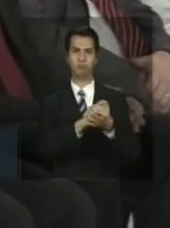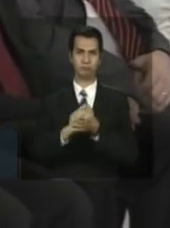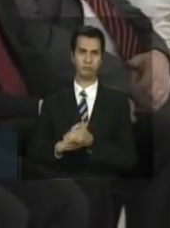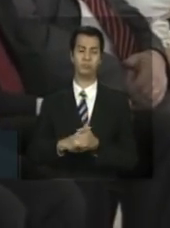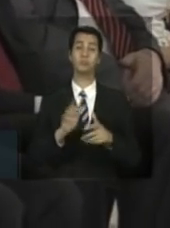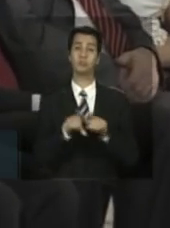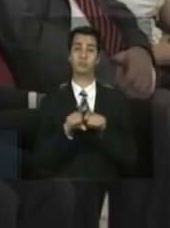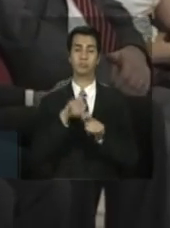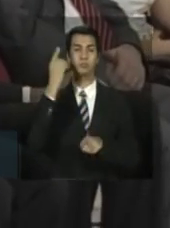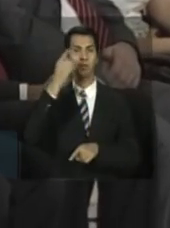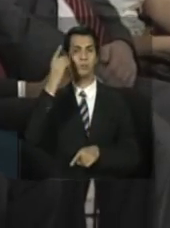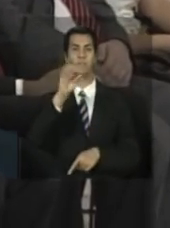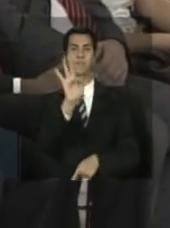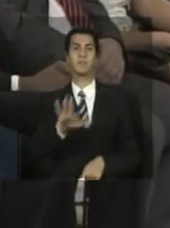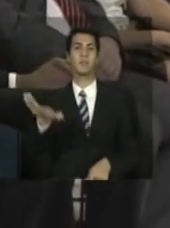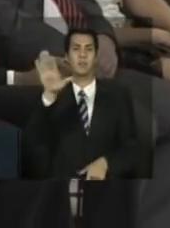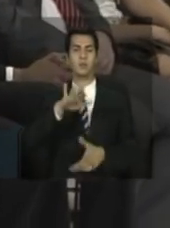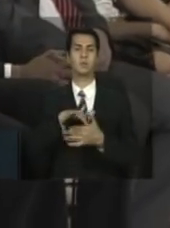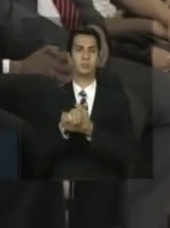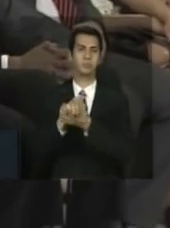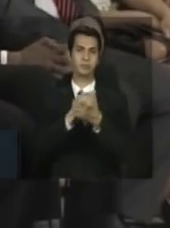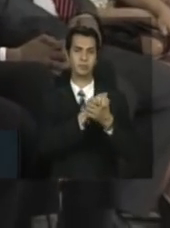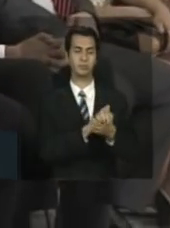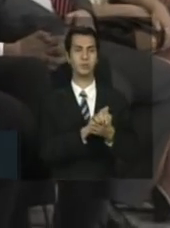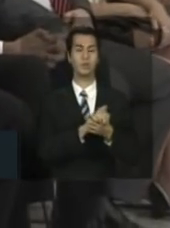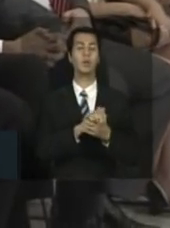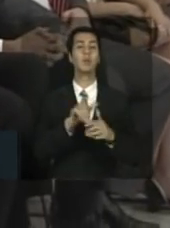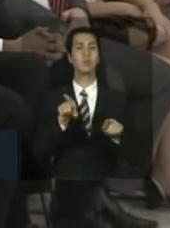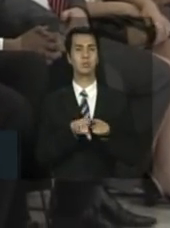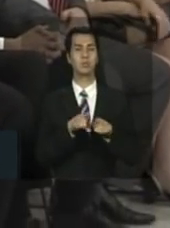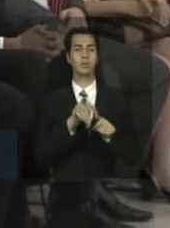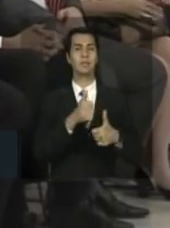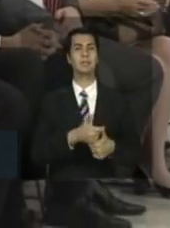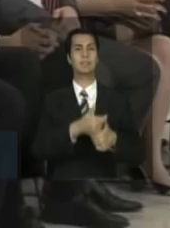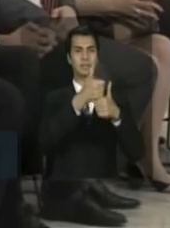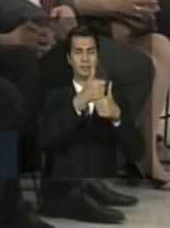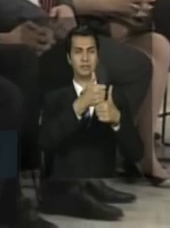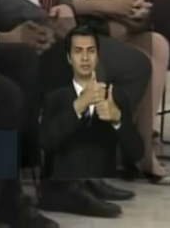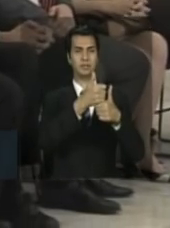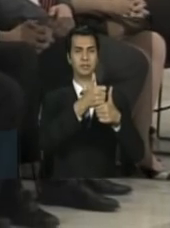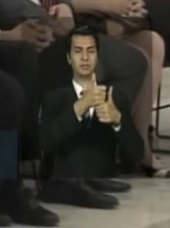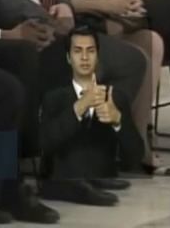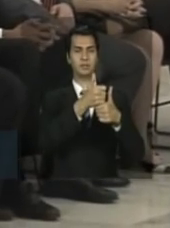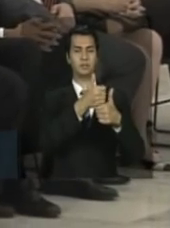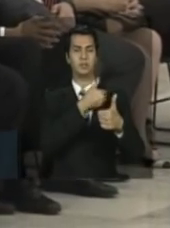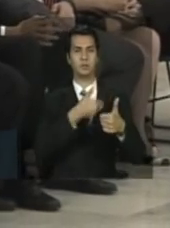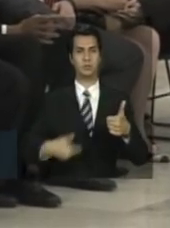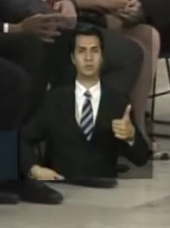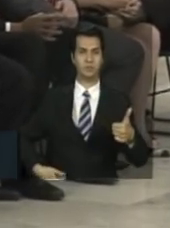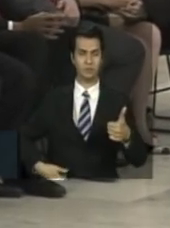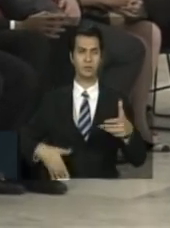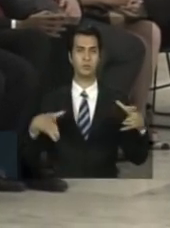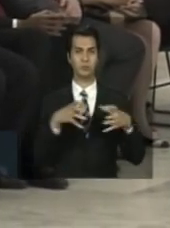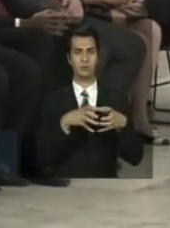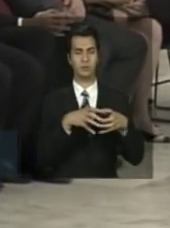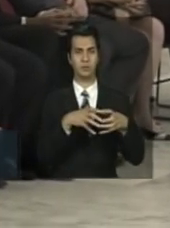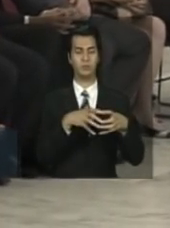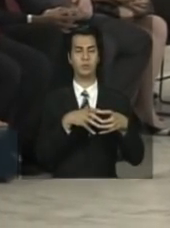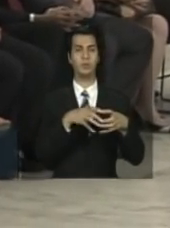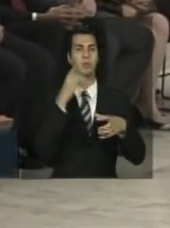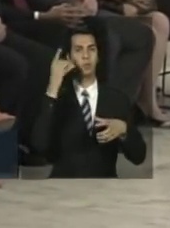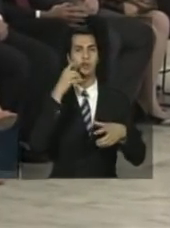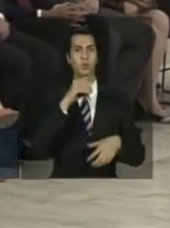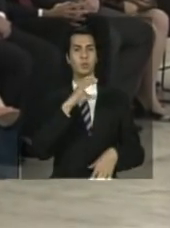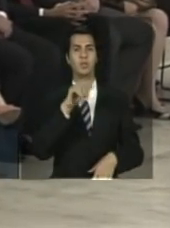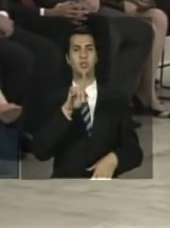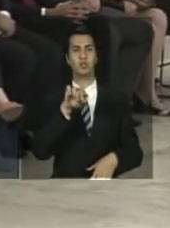senhoras e senhores deputados federais, líder do governo na Câmara dos Deputados Cândido Vacareza,